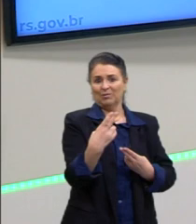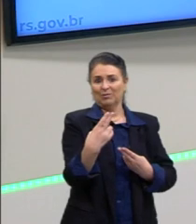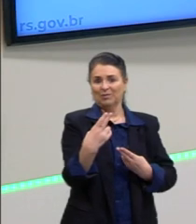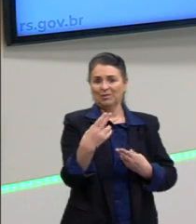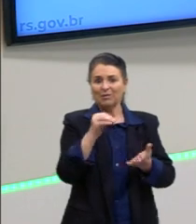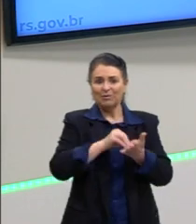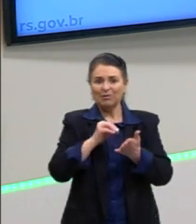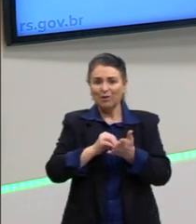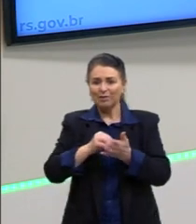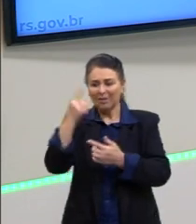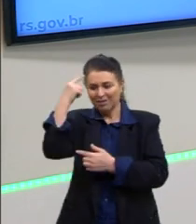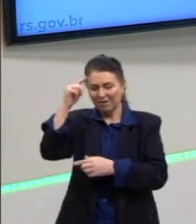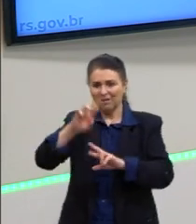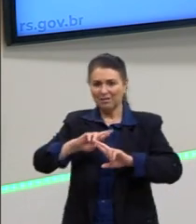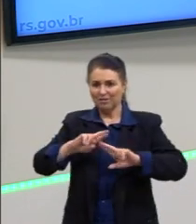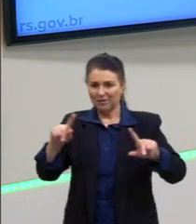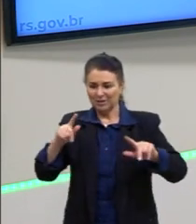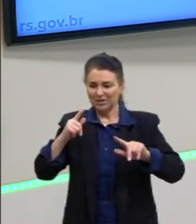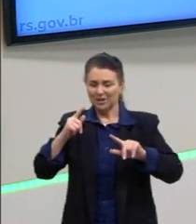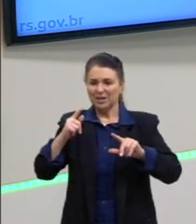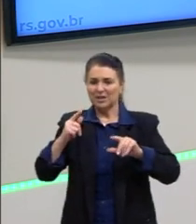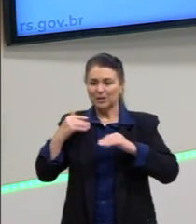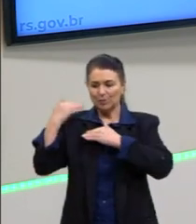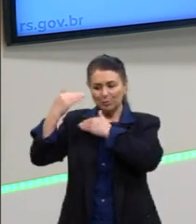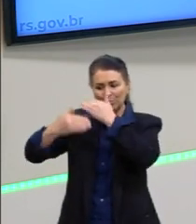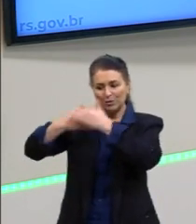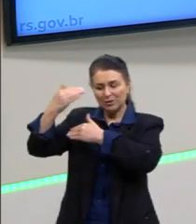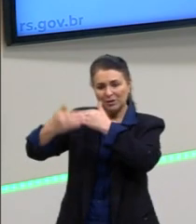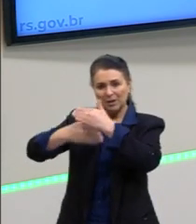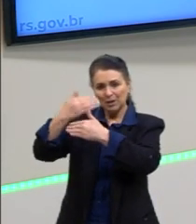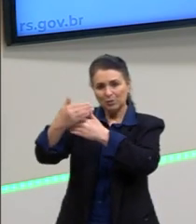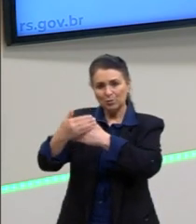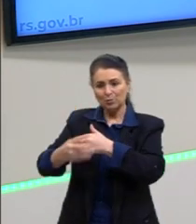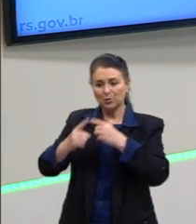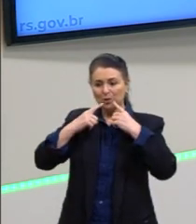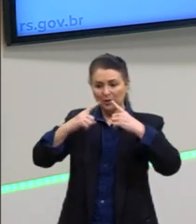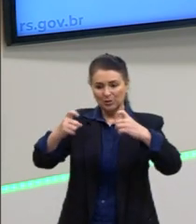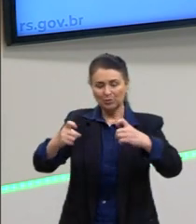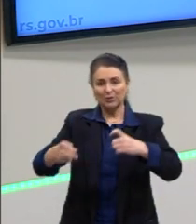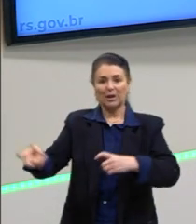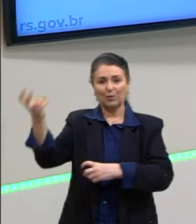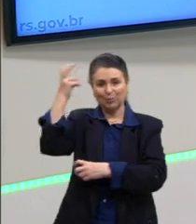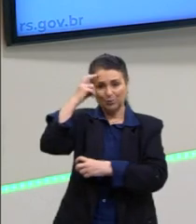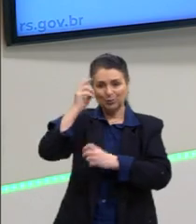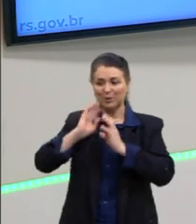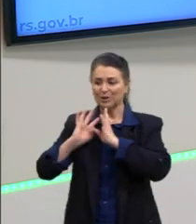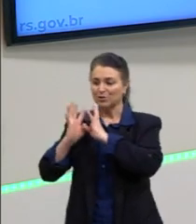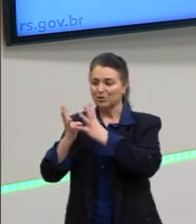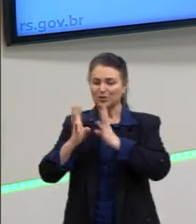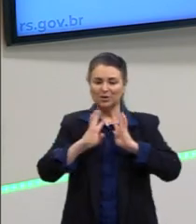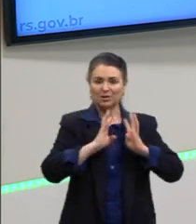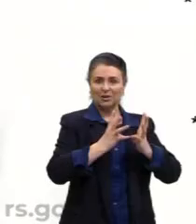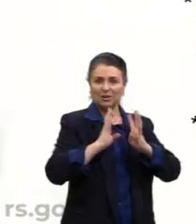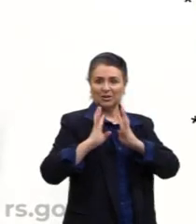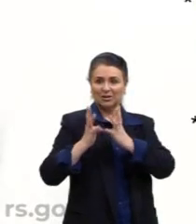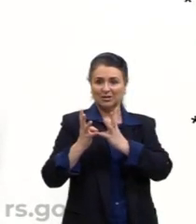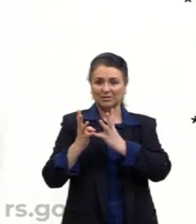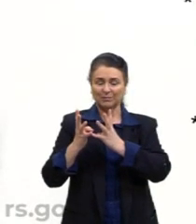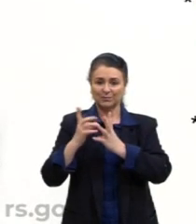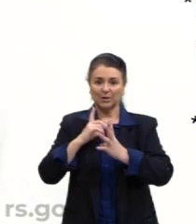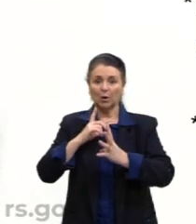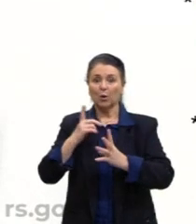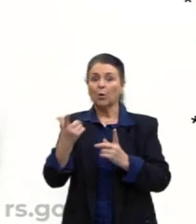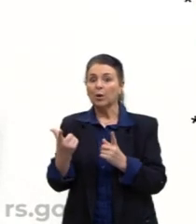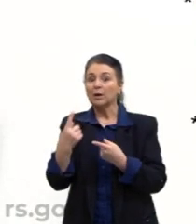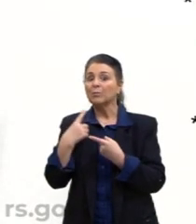desse processo crítico em relação à cultura de massa. Olha, aqui eu trago alguns efeitos, né? Que